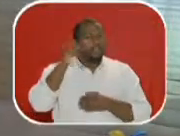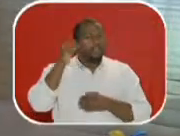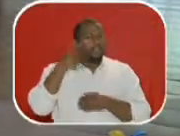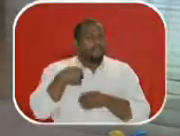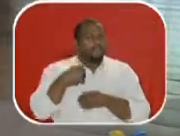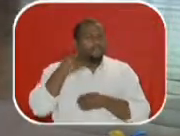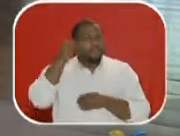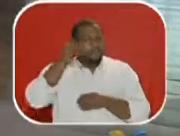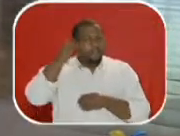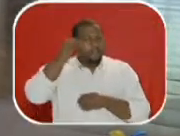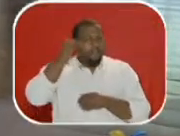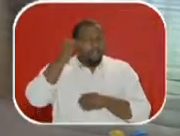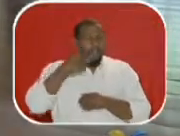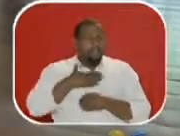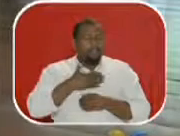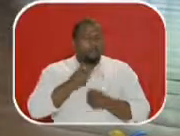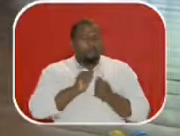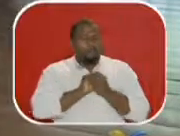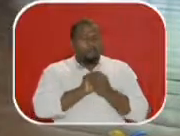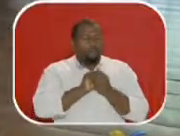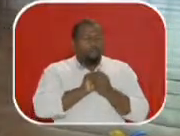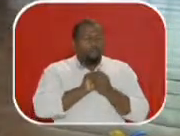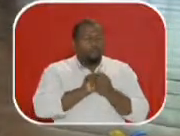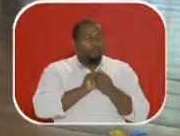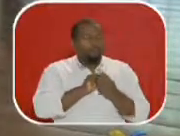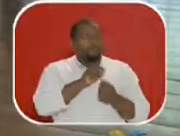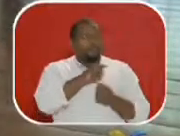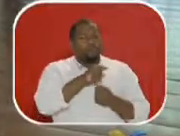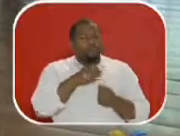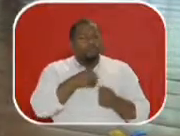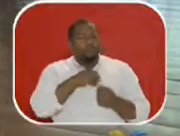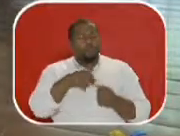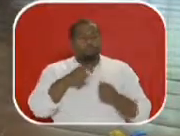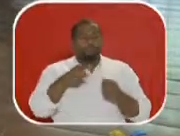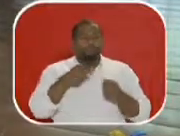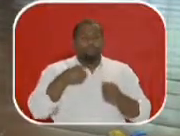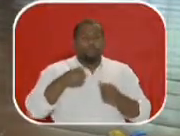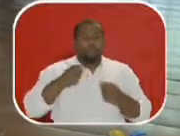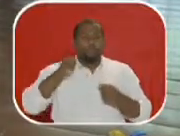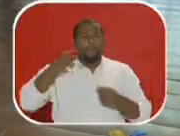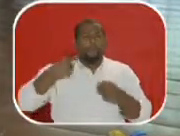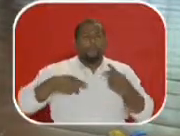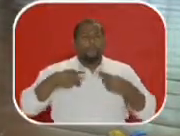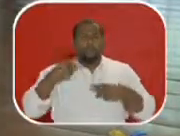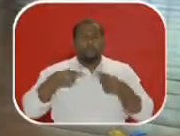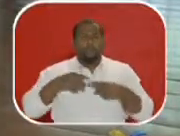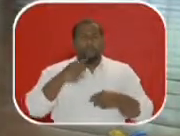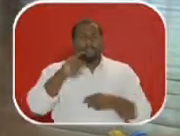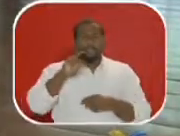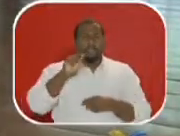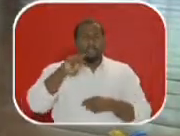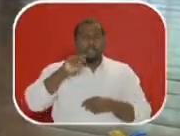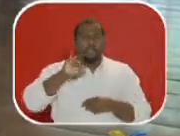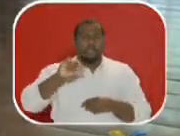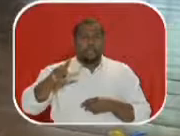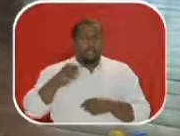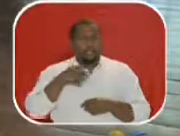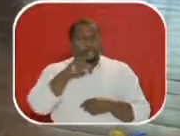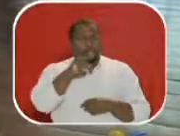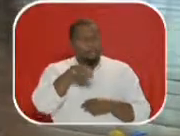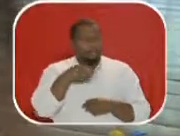dia de laboratório comigo e com o personagem que o Daniel fazia. aí a Alda fez um laboratório